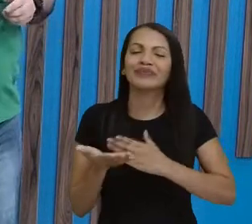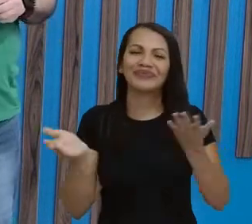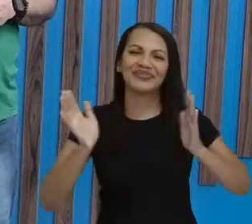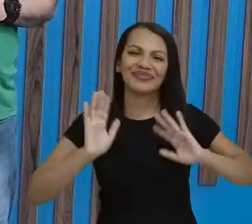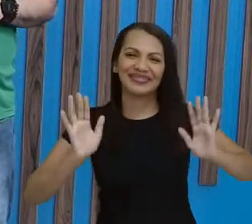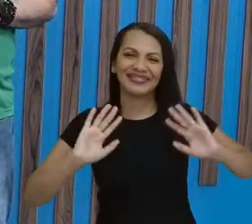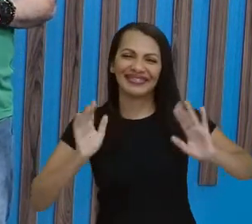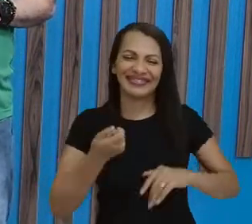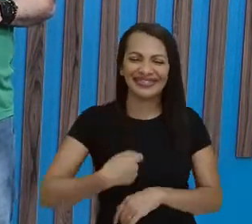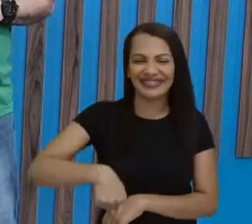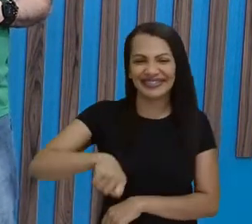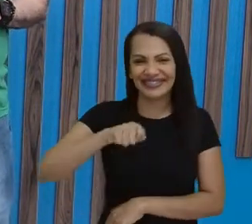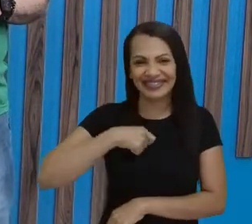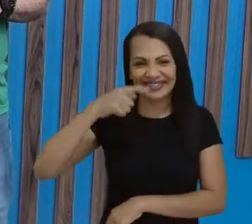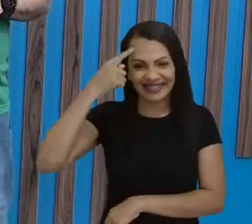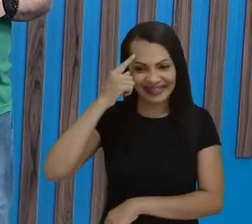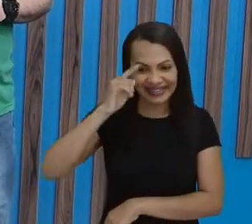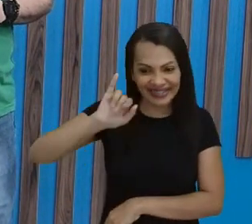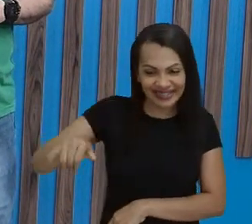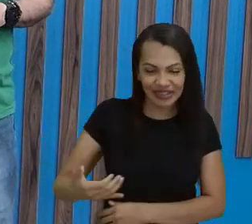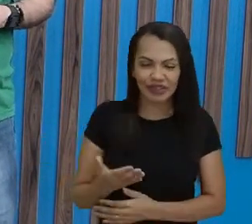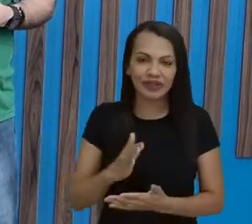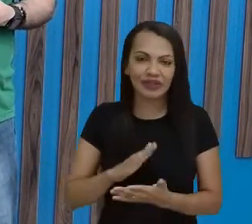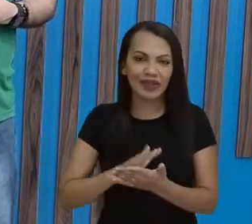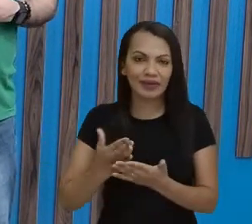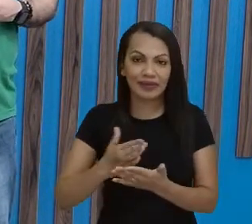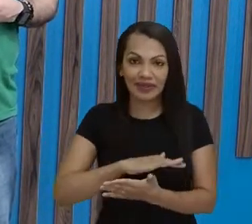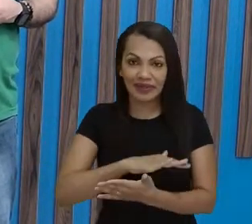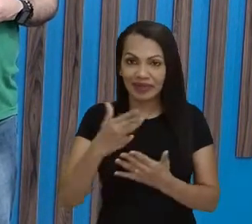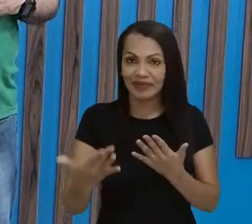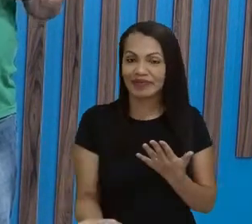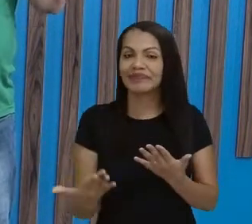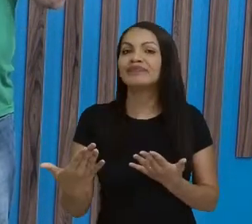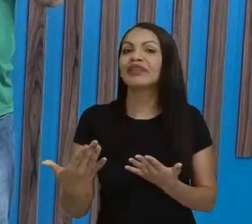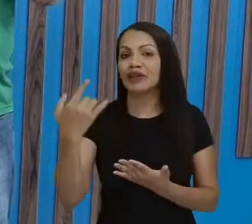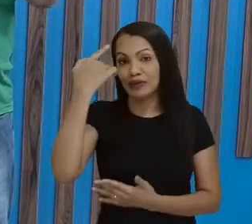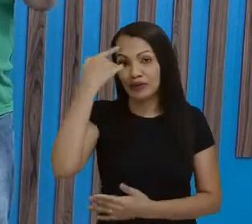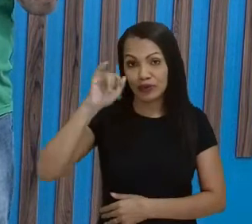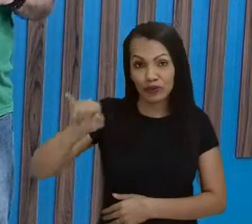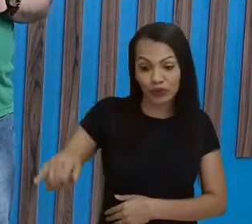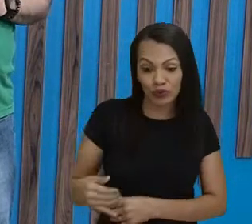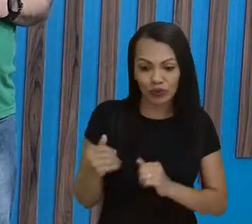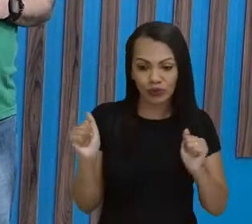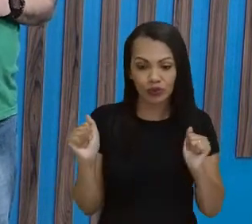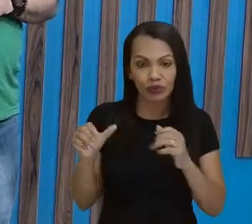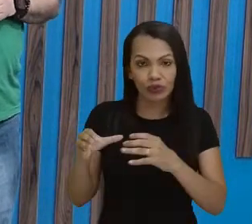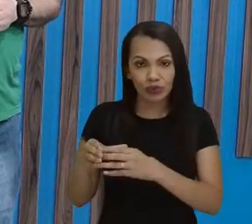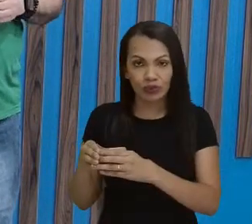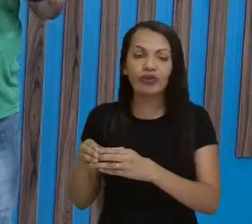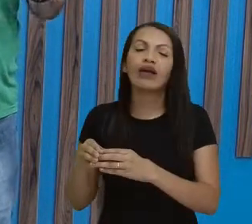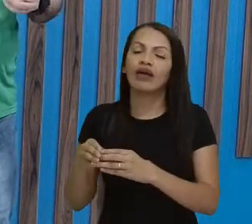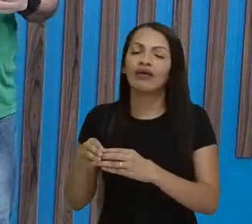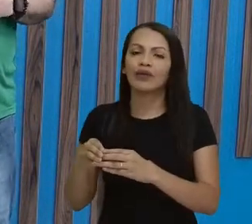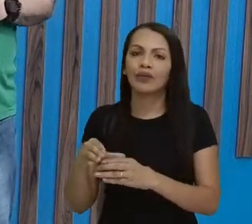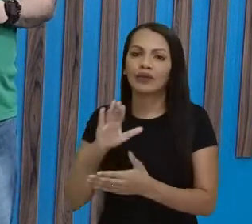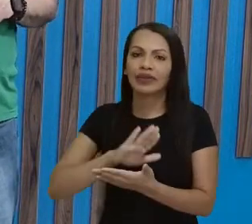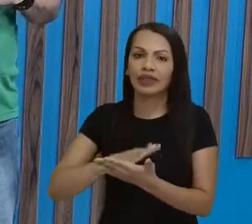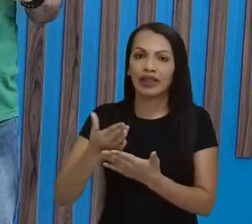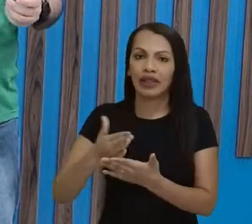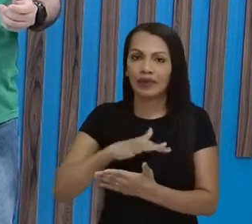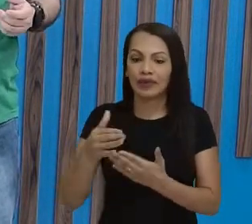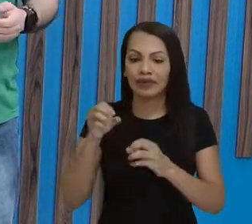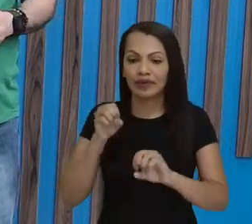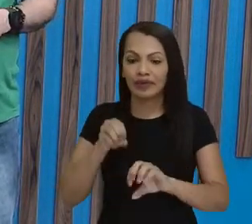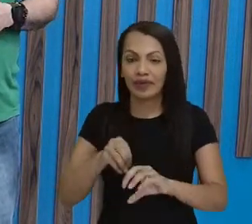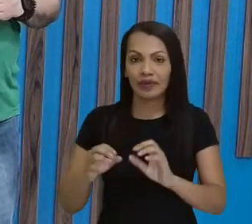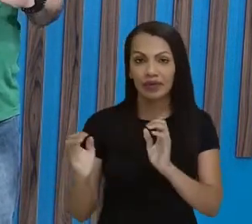nossa pareia aqui, intérprete de Libras, e Jéssica, junto com toda a equipe de intérprete de Libras do Educa Recife, nos